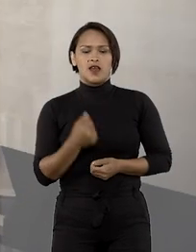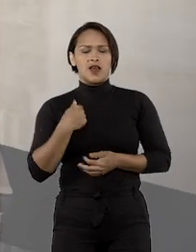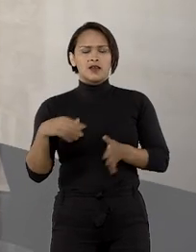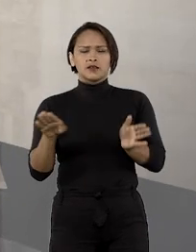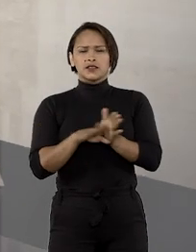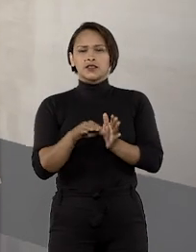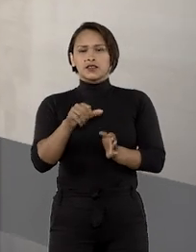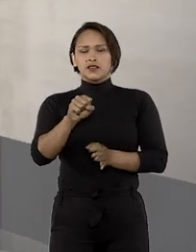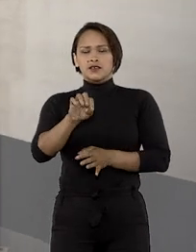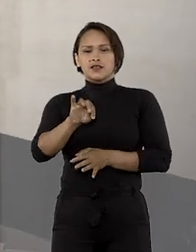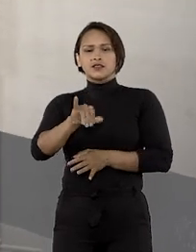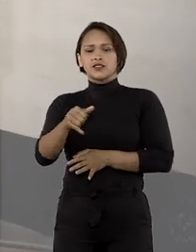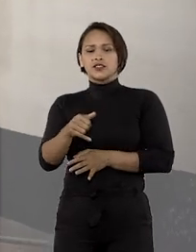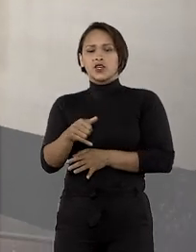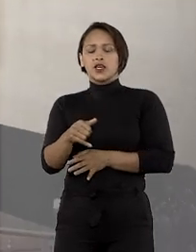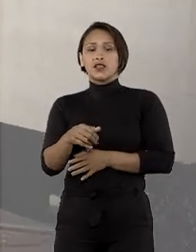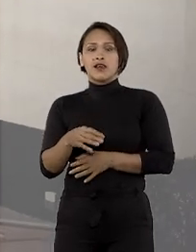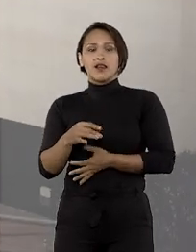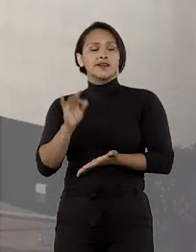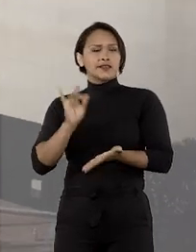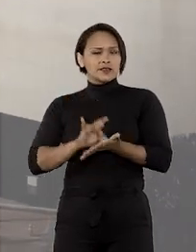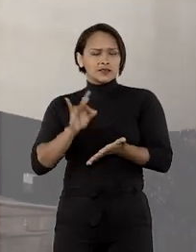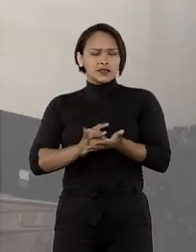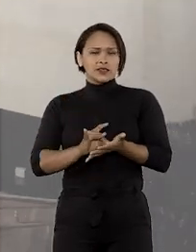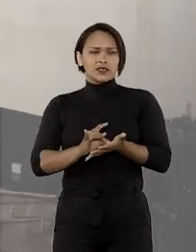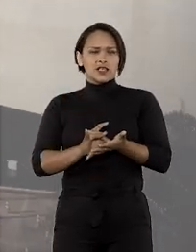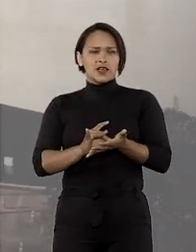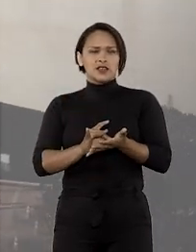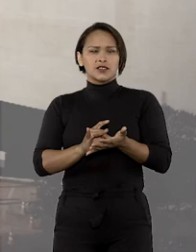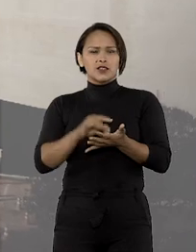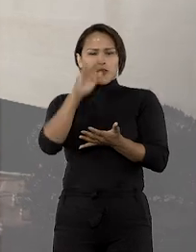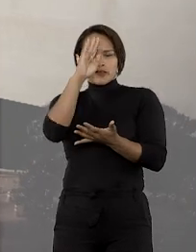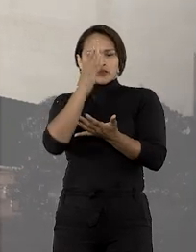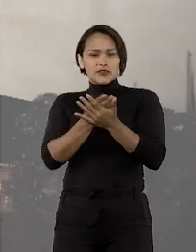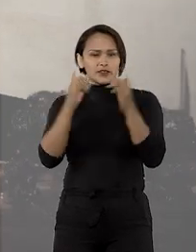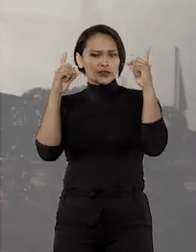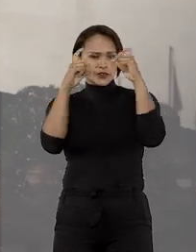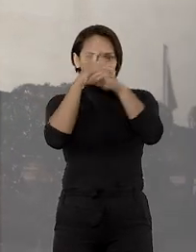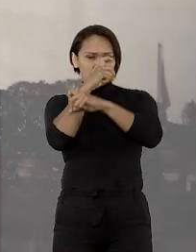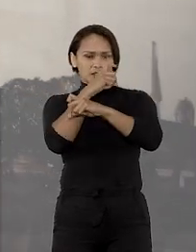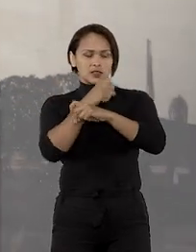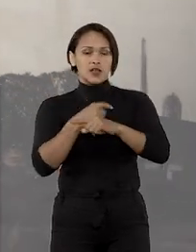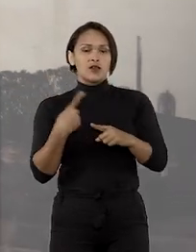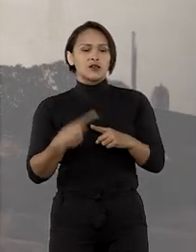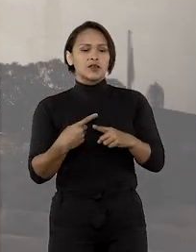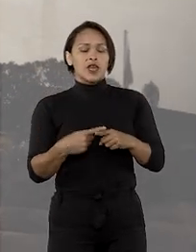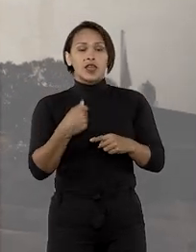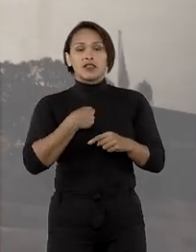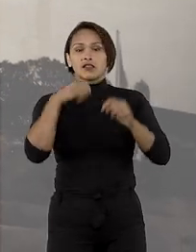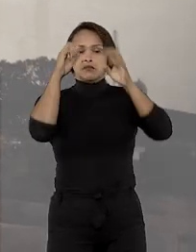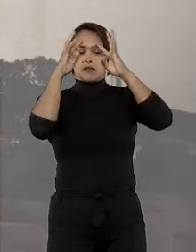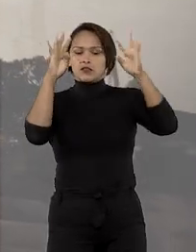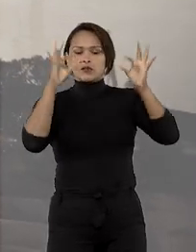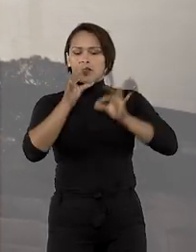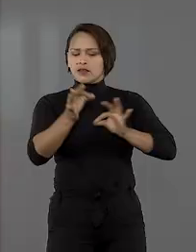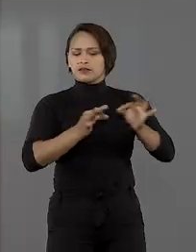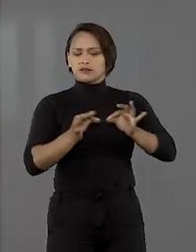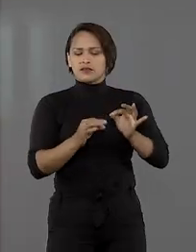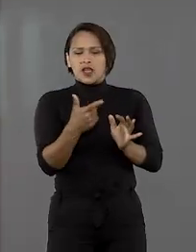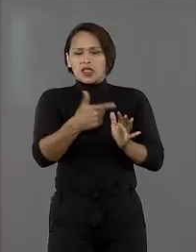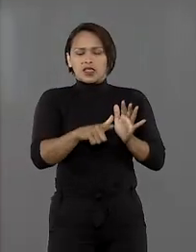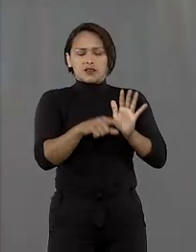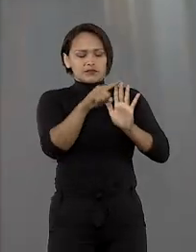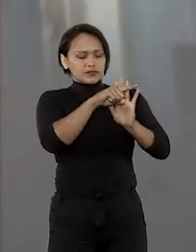A minha chegada no STJ foi, sinceramente, foi inesperada. Eu não... isso não estava nos meus planos.